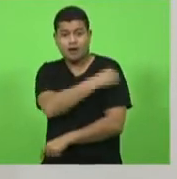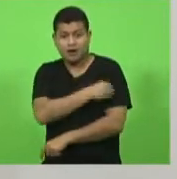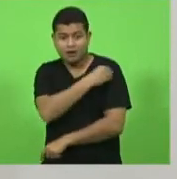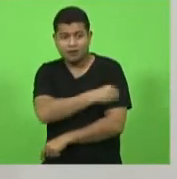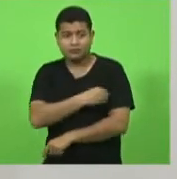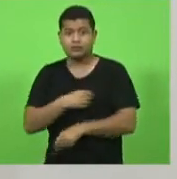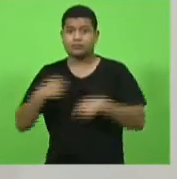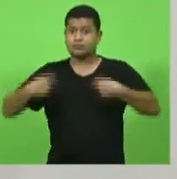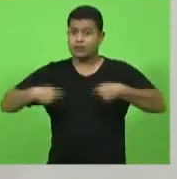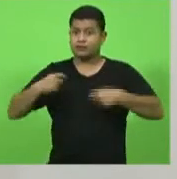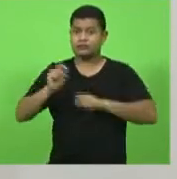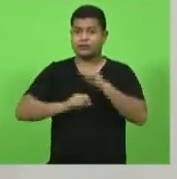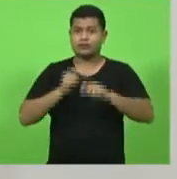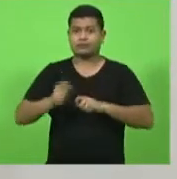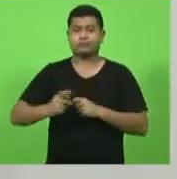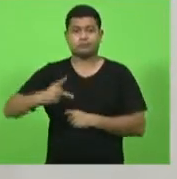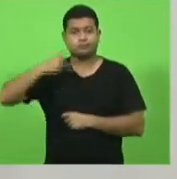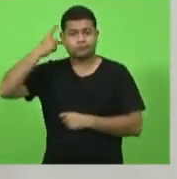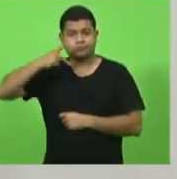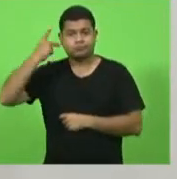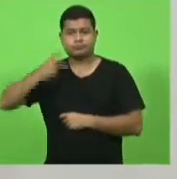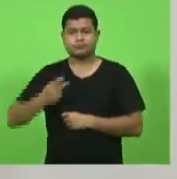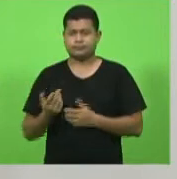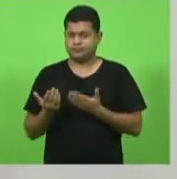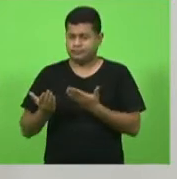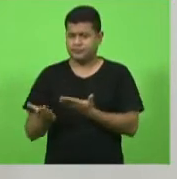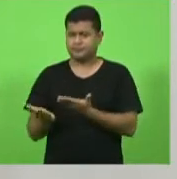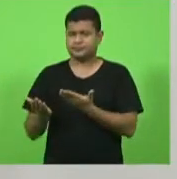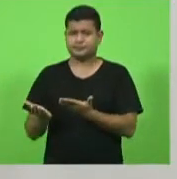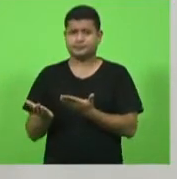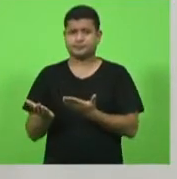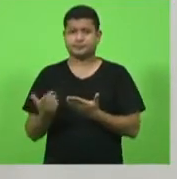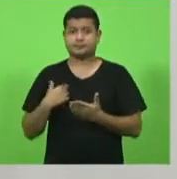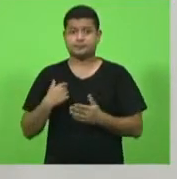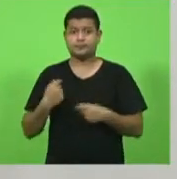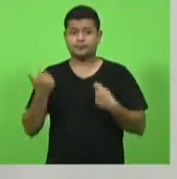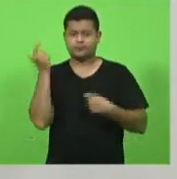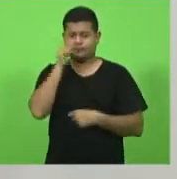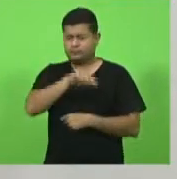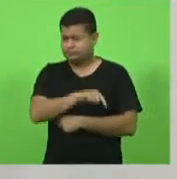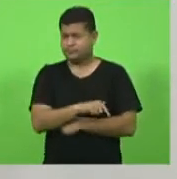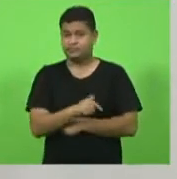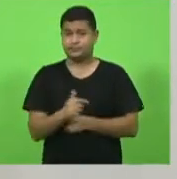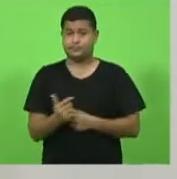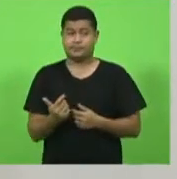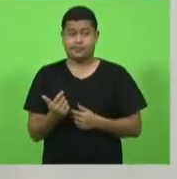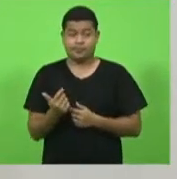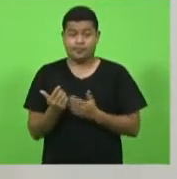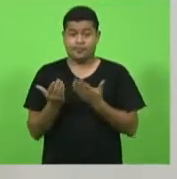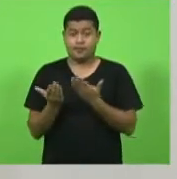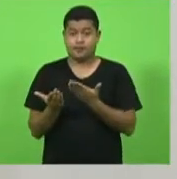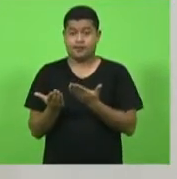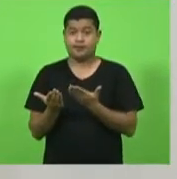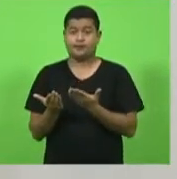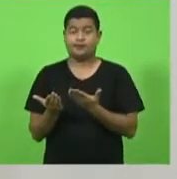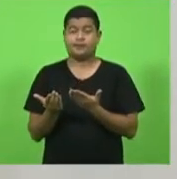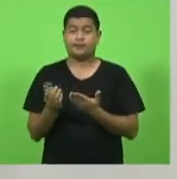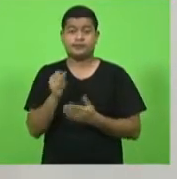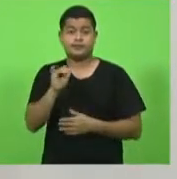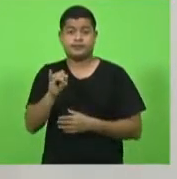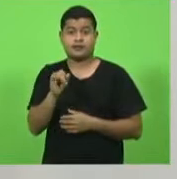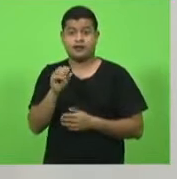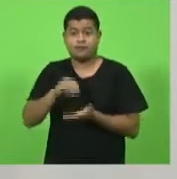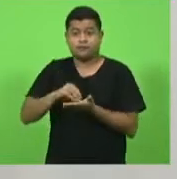a questão de redução da contaminação outra se nós não aprendemos com amor nós